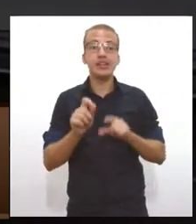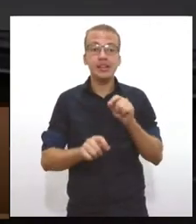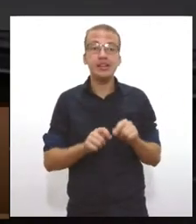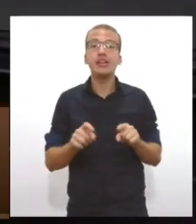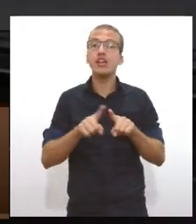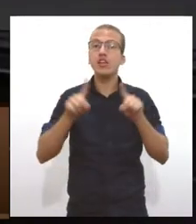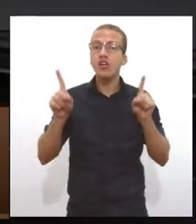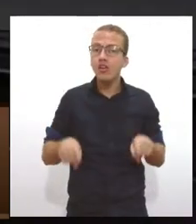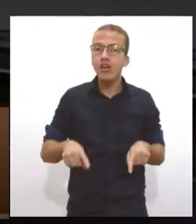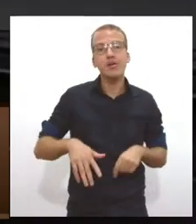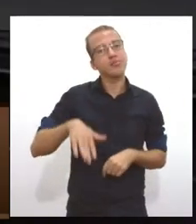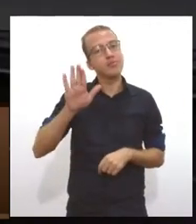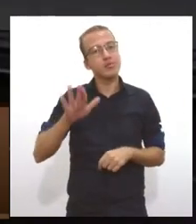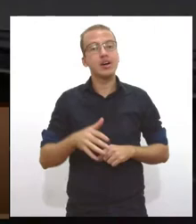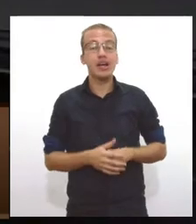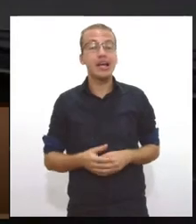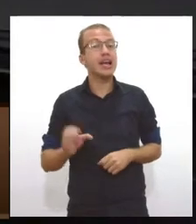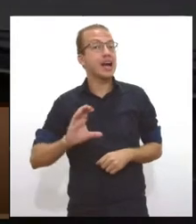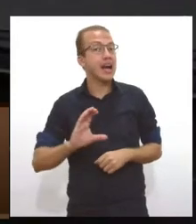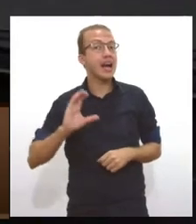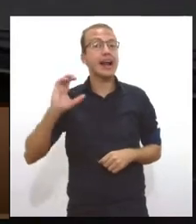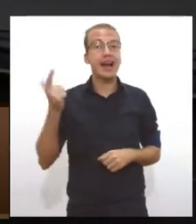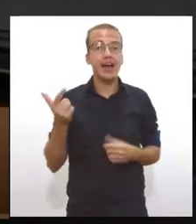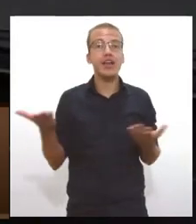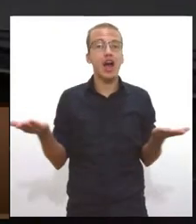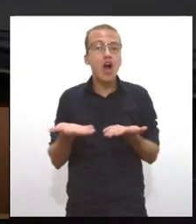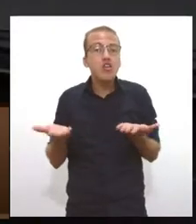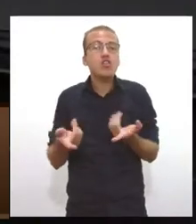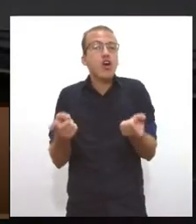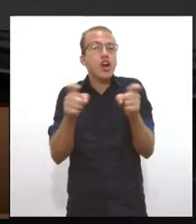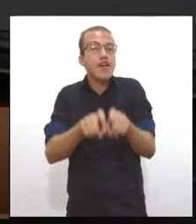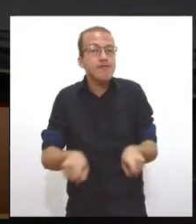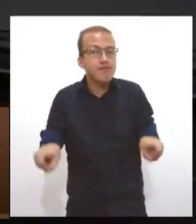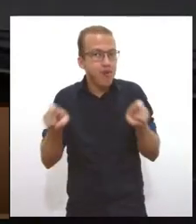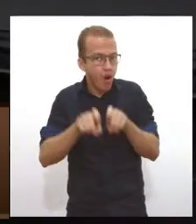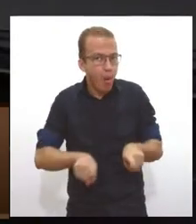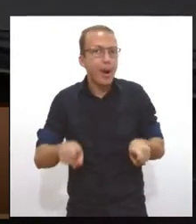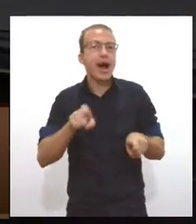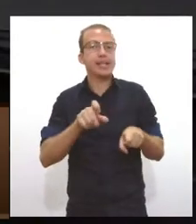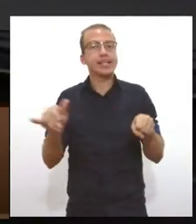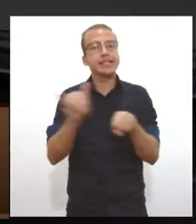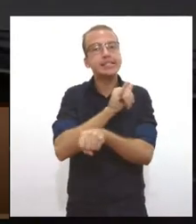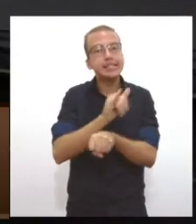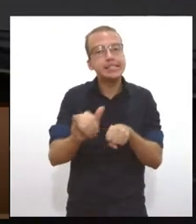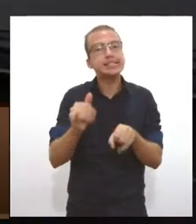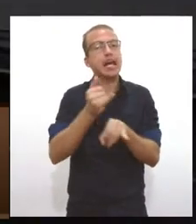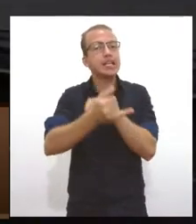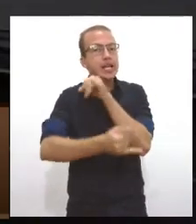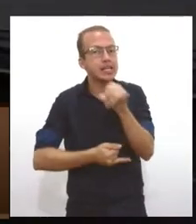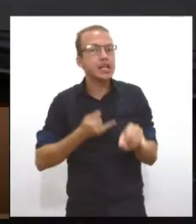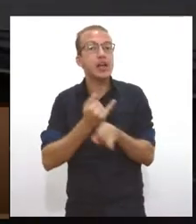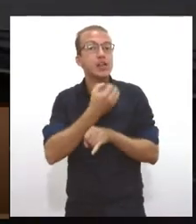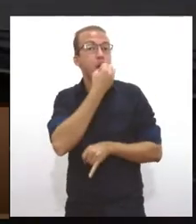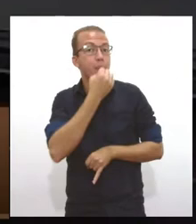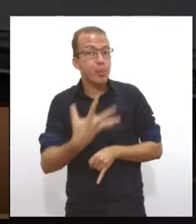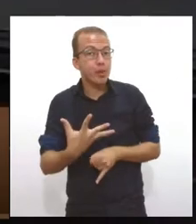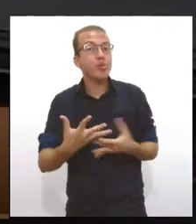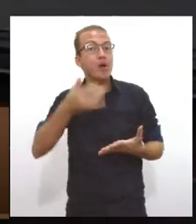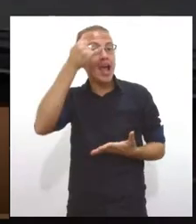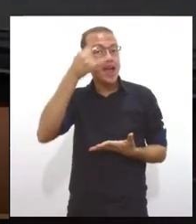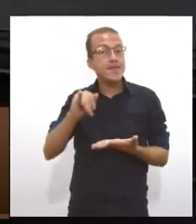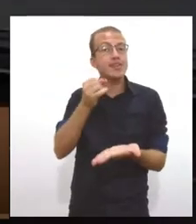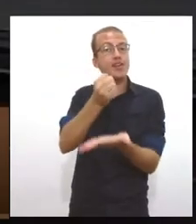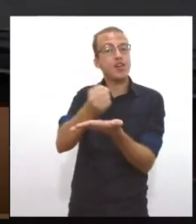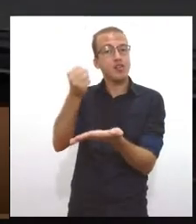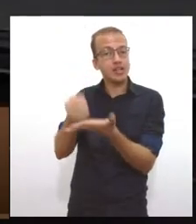artificial e novos métodos de trabalho suprimem ou diminuem a demanda de pessoal, que é um desafio para os governos.